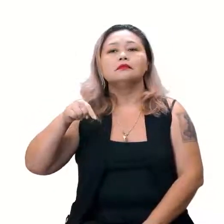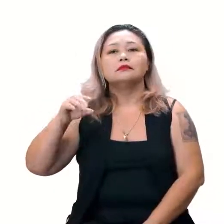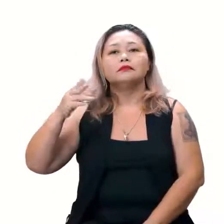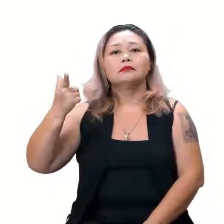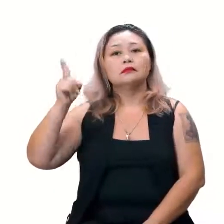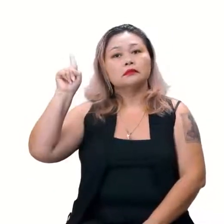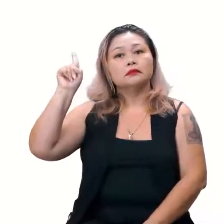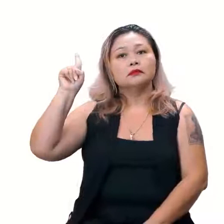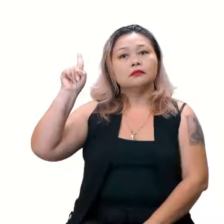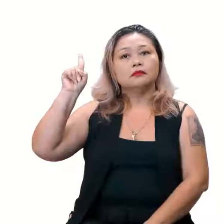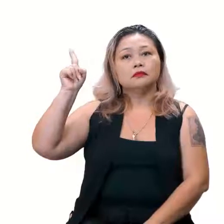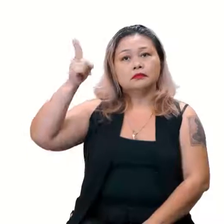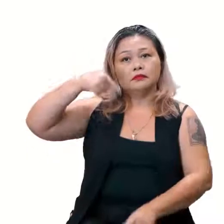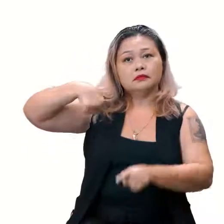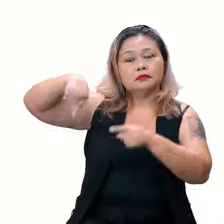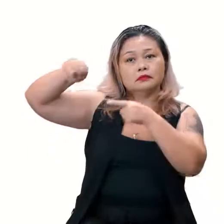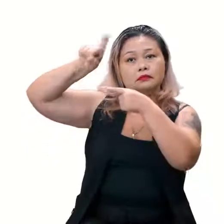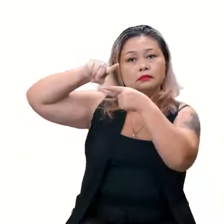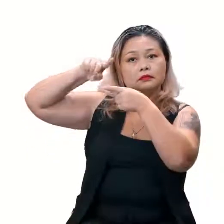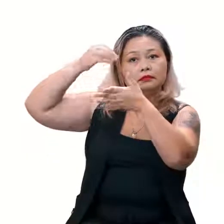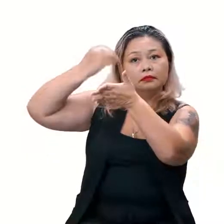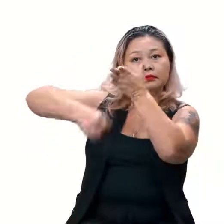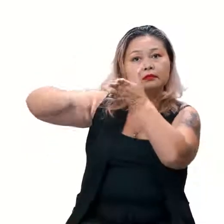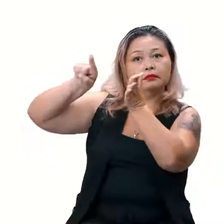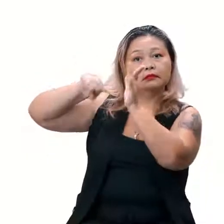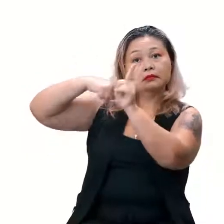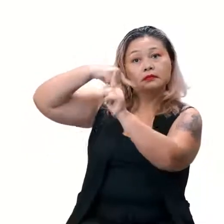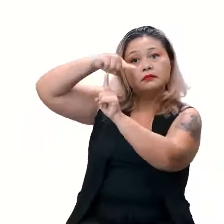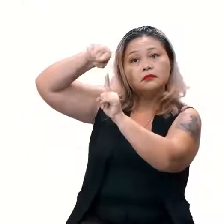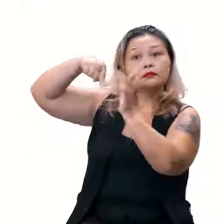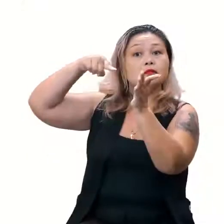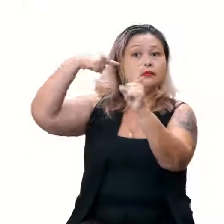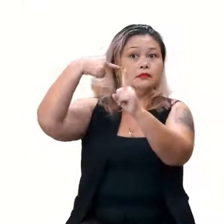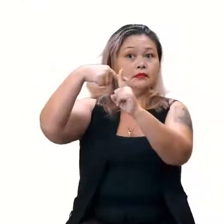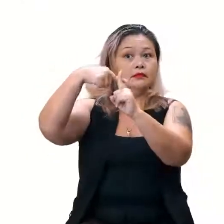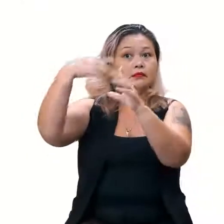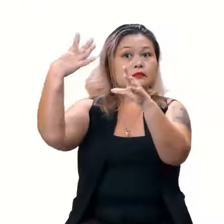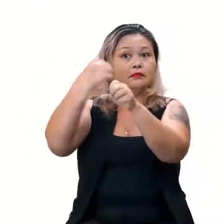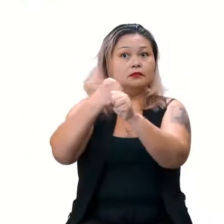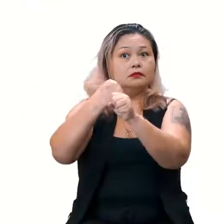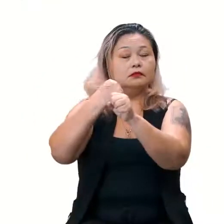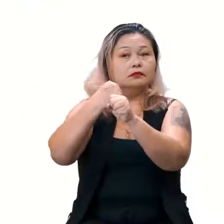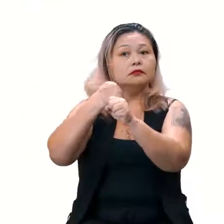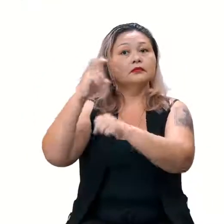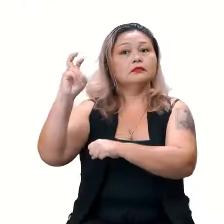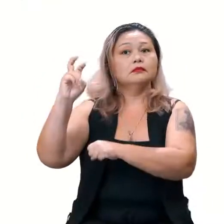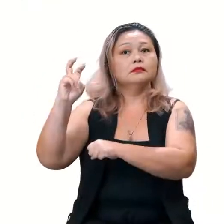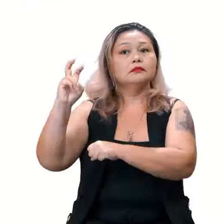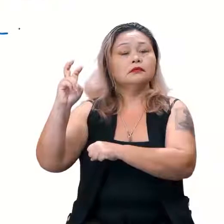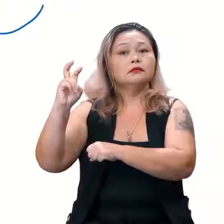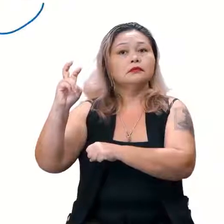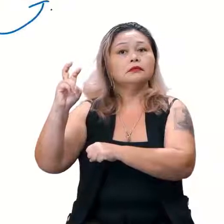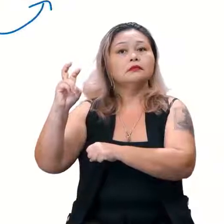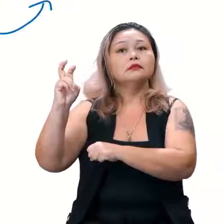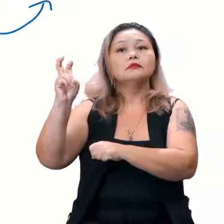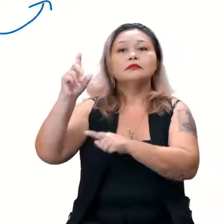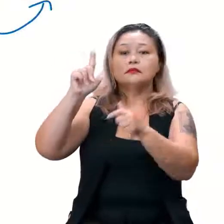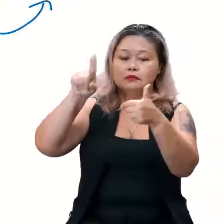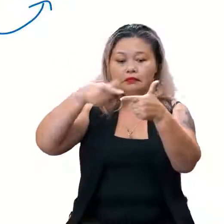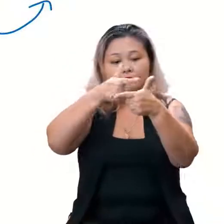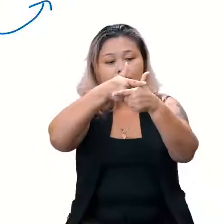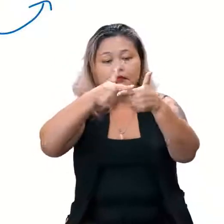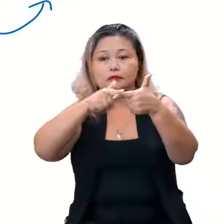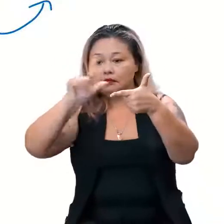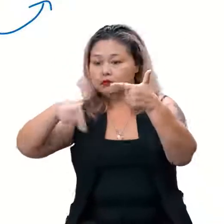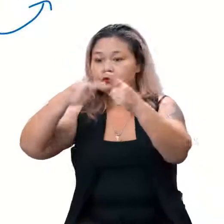Esse aqui está subtraindo, vai passar para o outro membro? Somando. Somando. Então, vai ficar 5, né? Esse aqui está dividindo, vai passar?